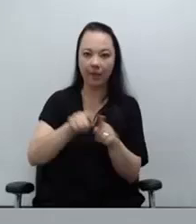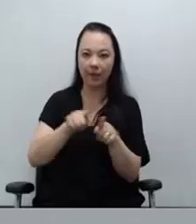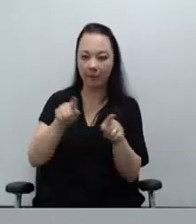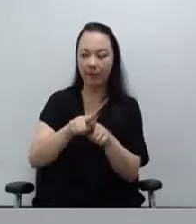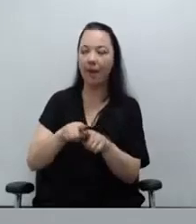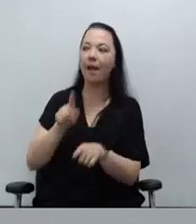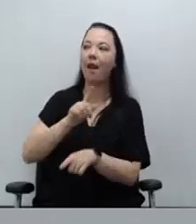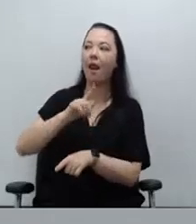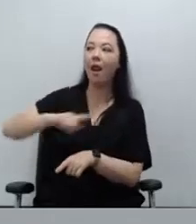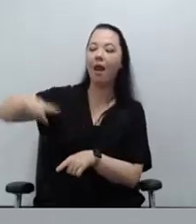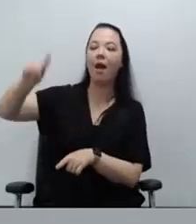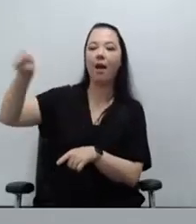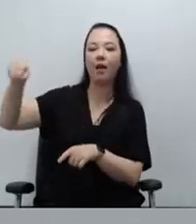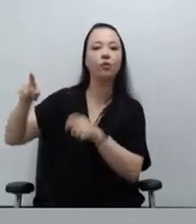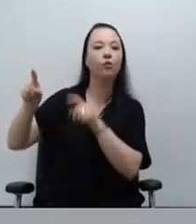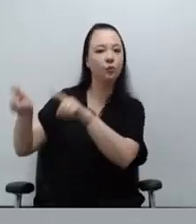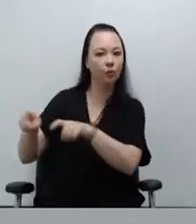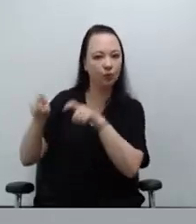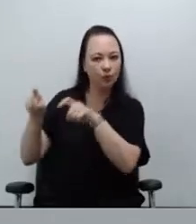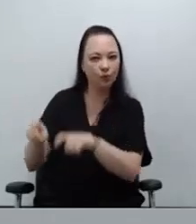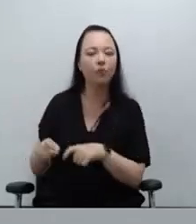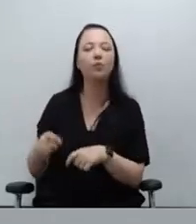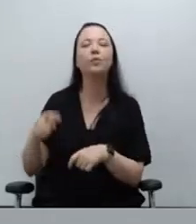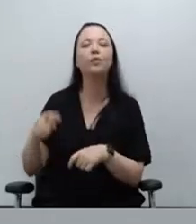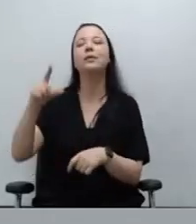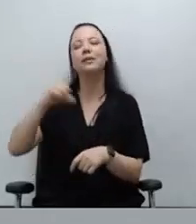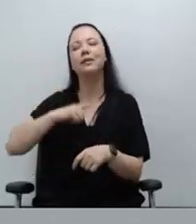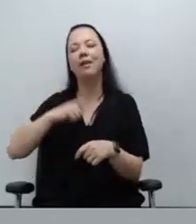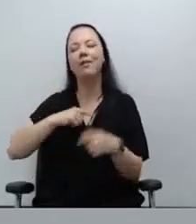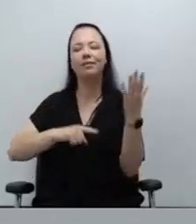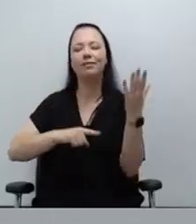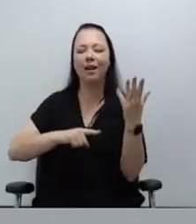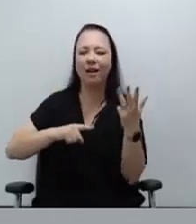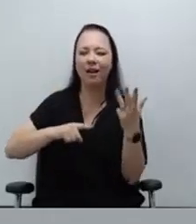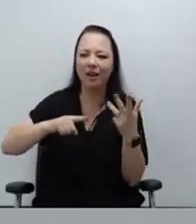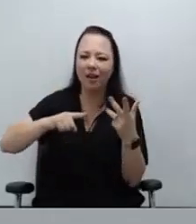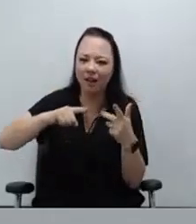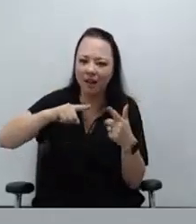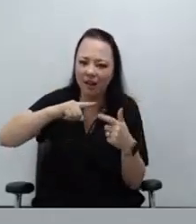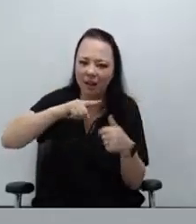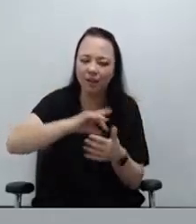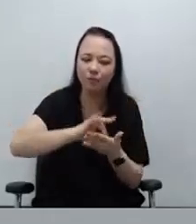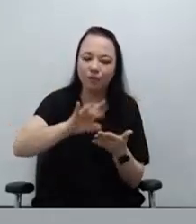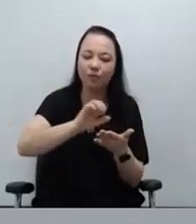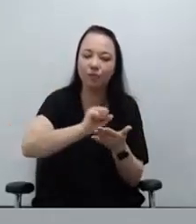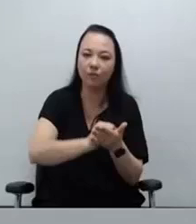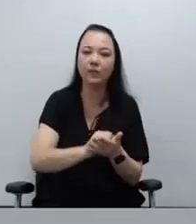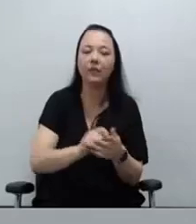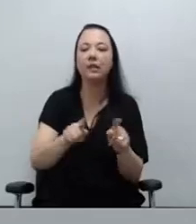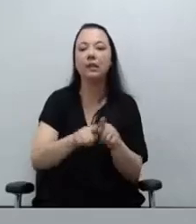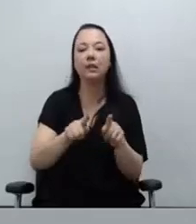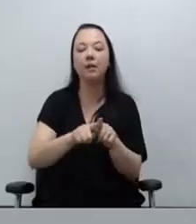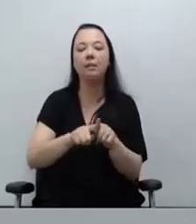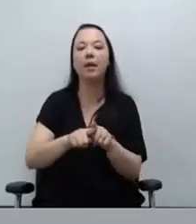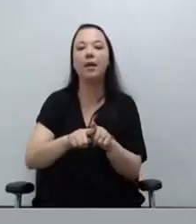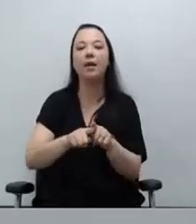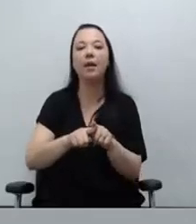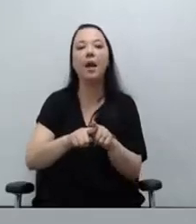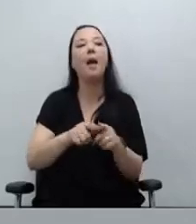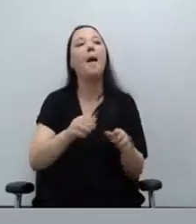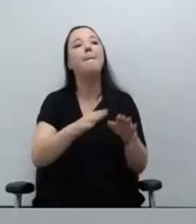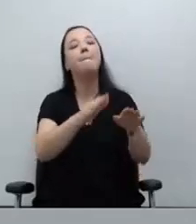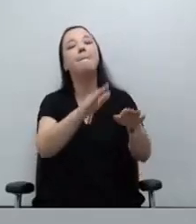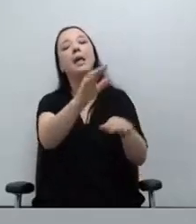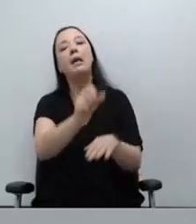grande número de inscritos no mutirão, fizemos coleta de DNA em quase todas as